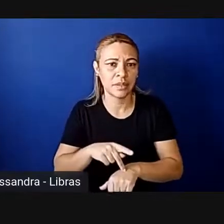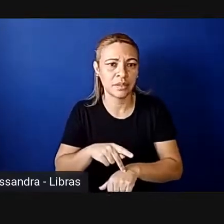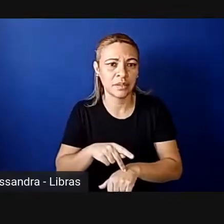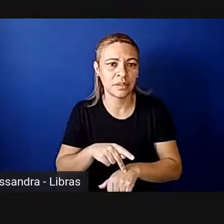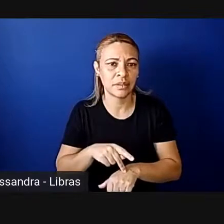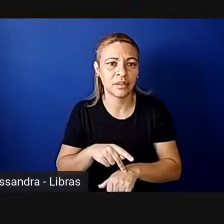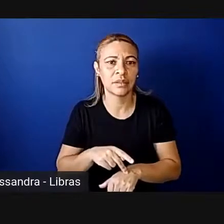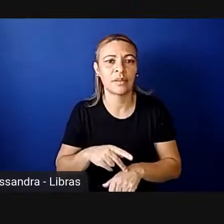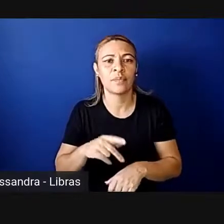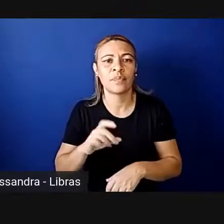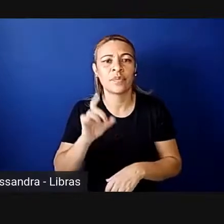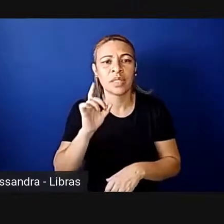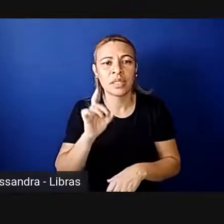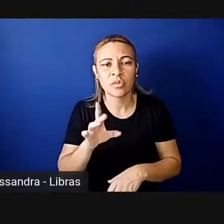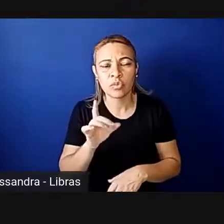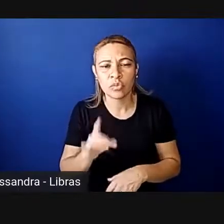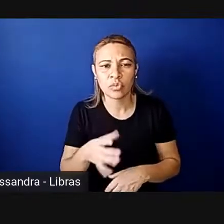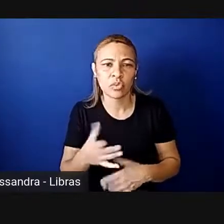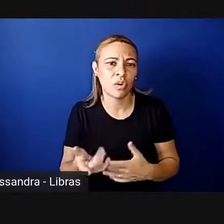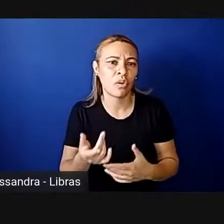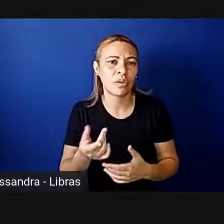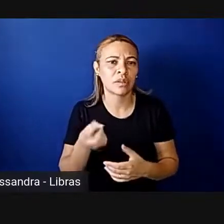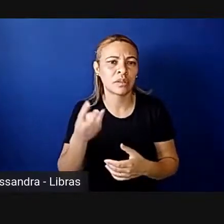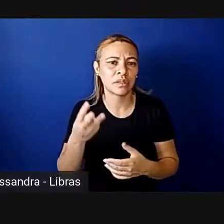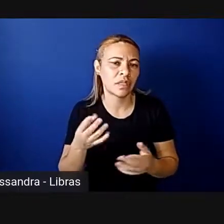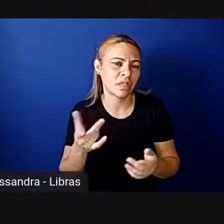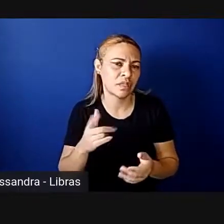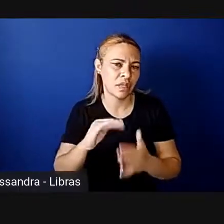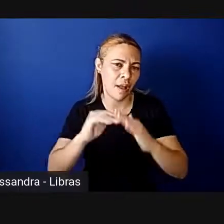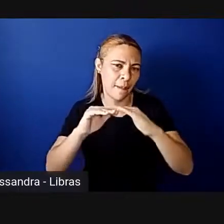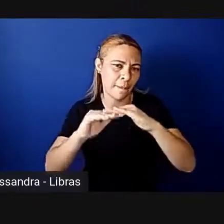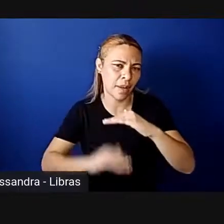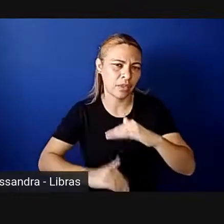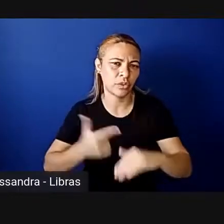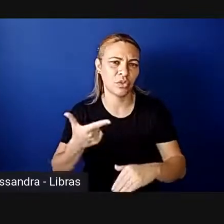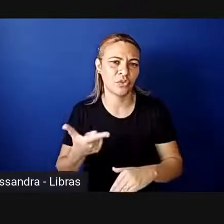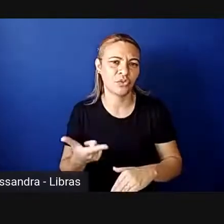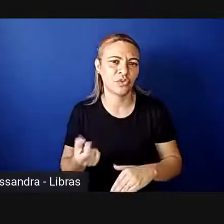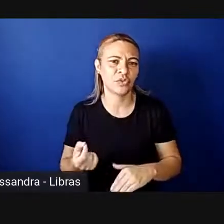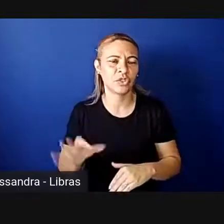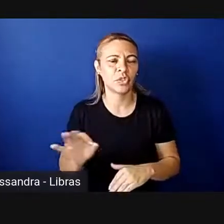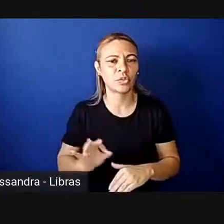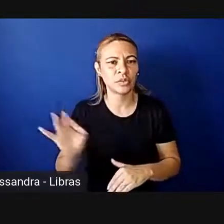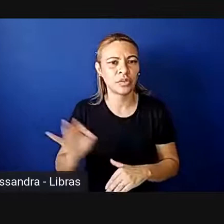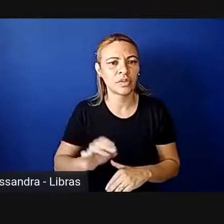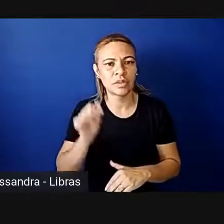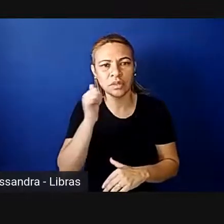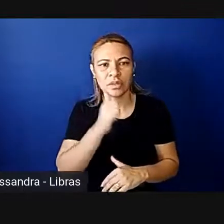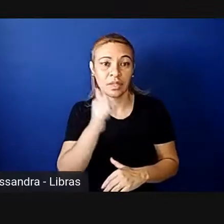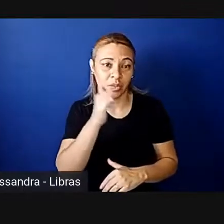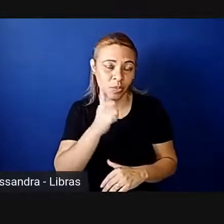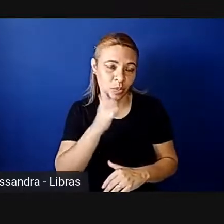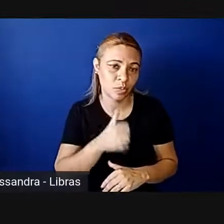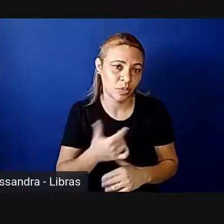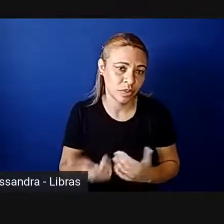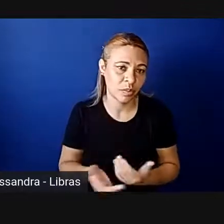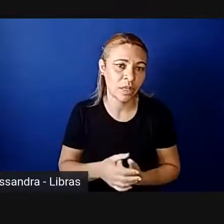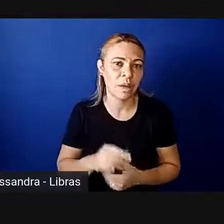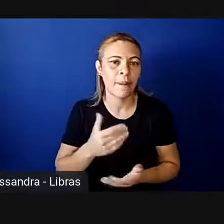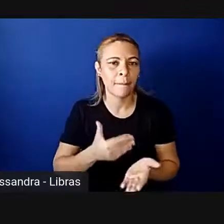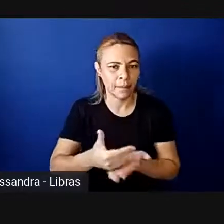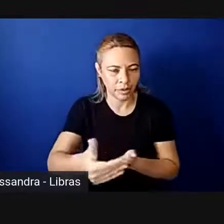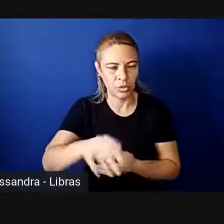só três estão abaixo dos 20% de mulheres no parlamento a partir do uso das cotas, né,